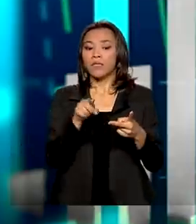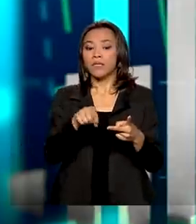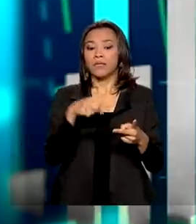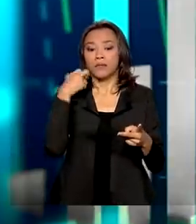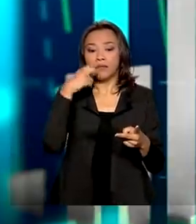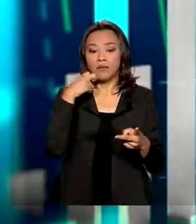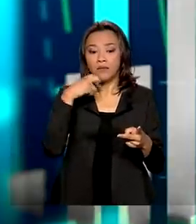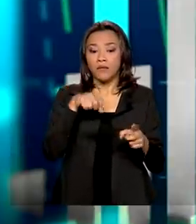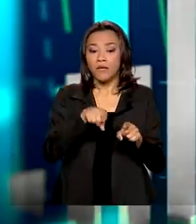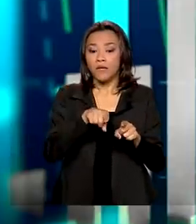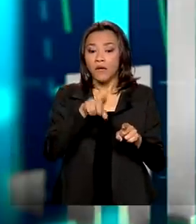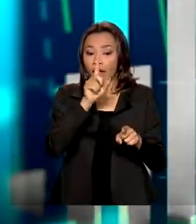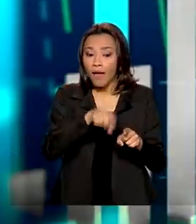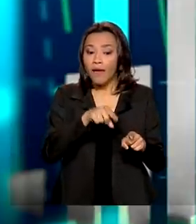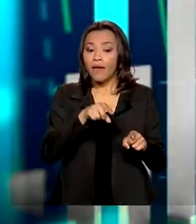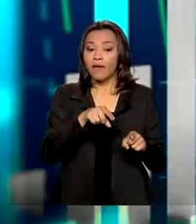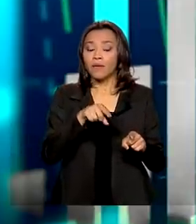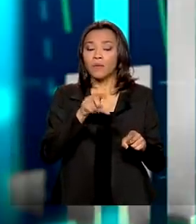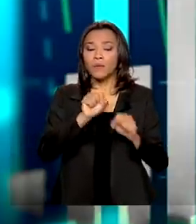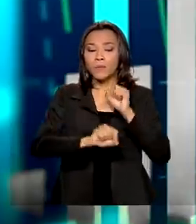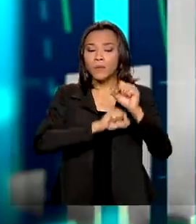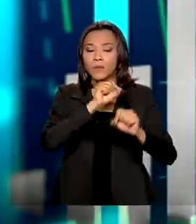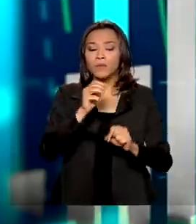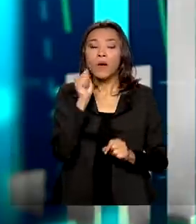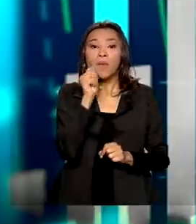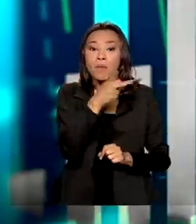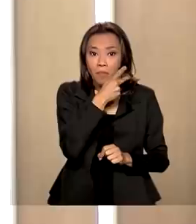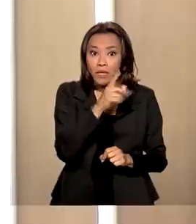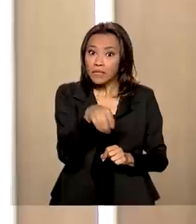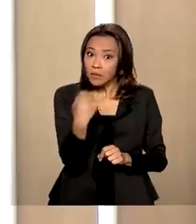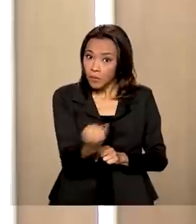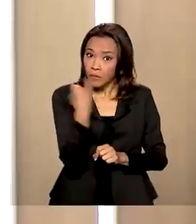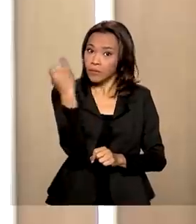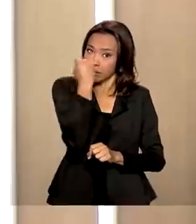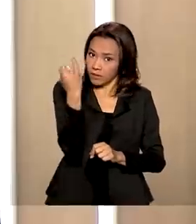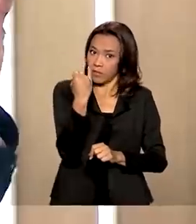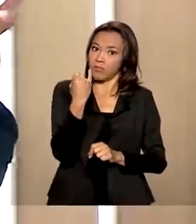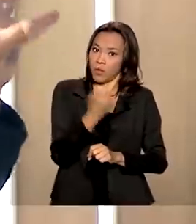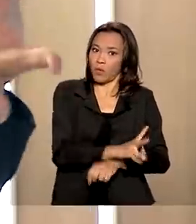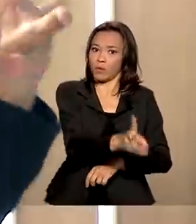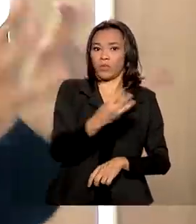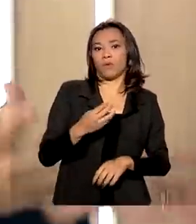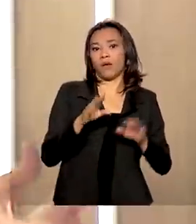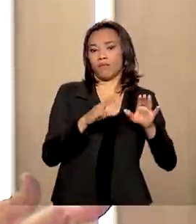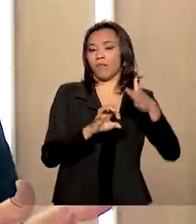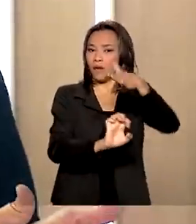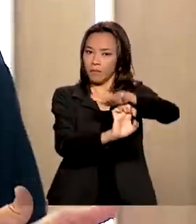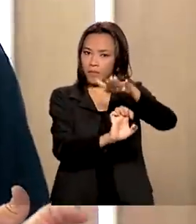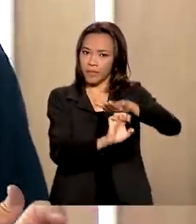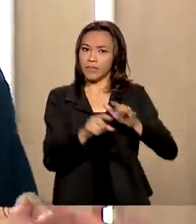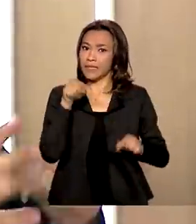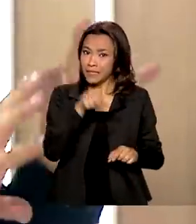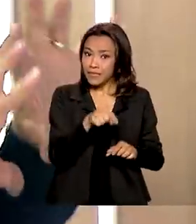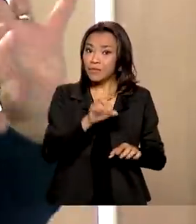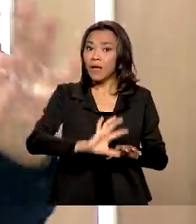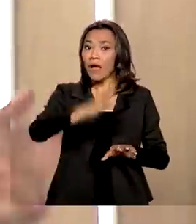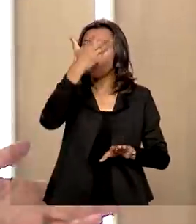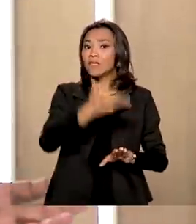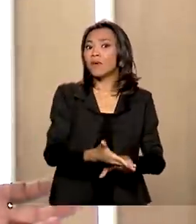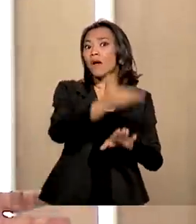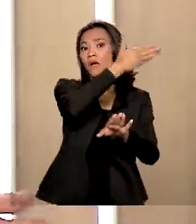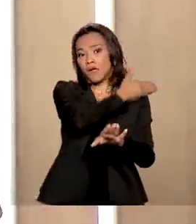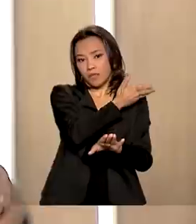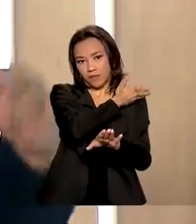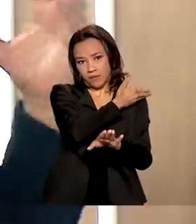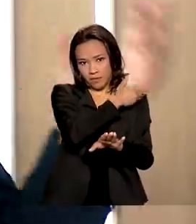o ambiente externo é relevante também para a sobrevivência da empresa. Agora, isso tudo aconteceu antes da pandemia. Ou seja, esses